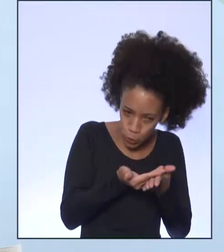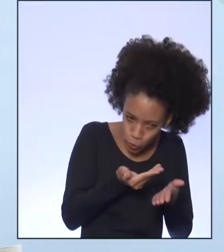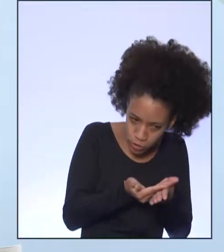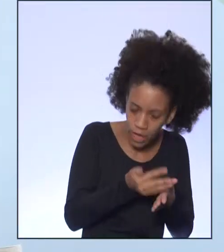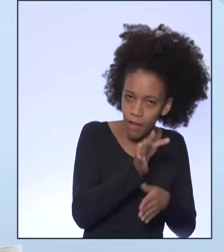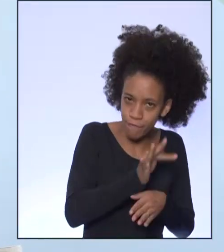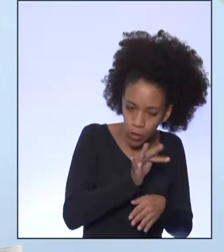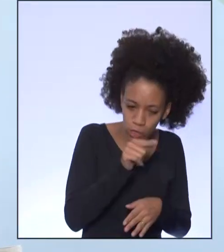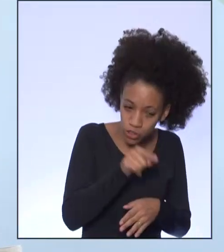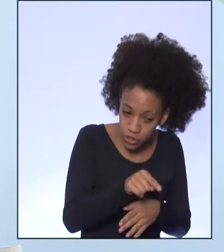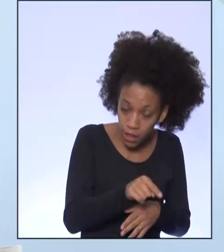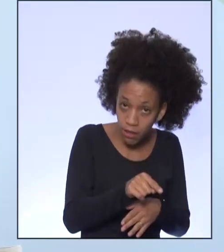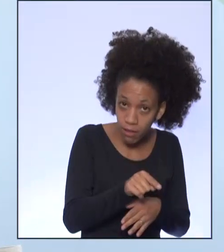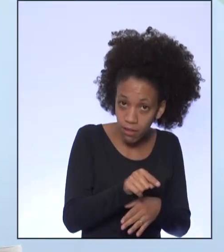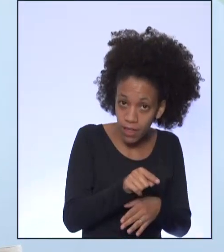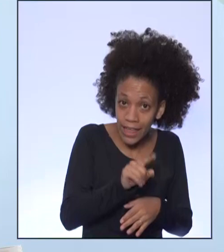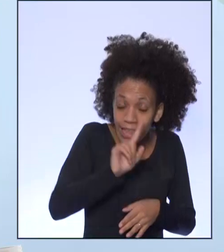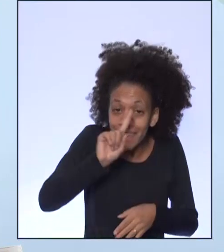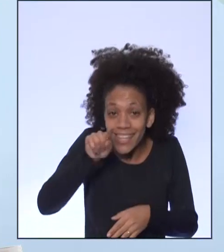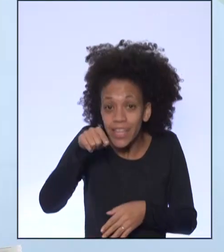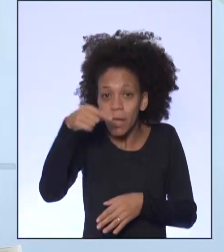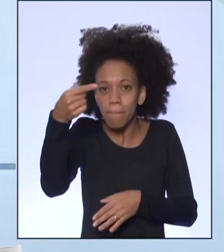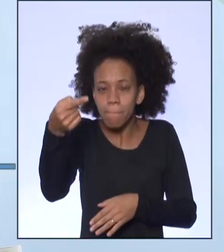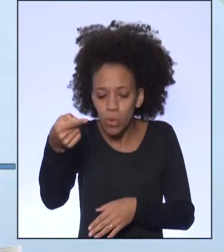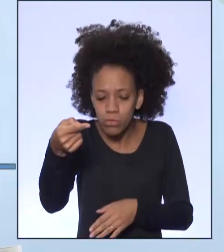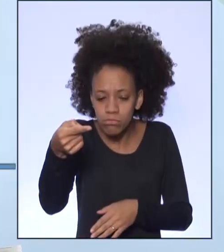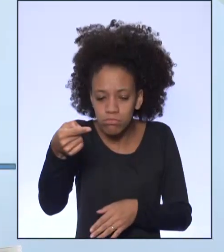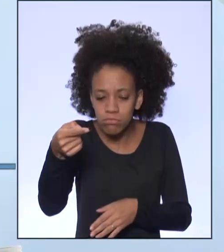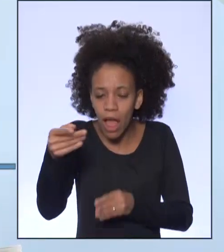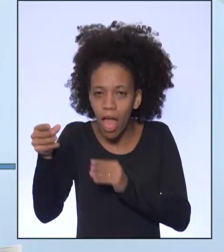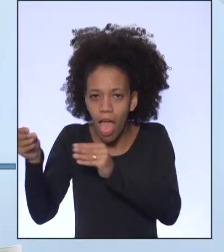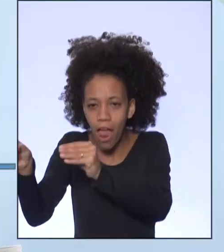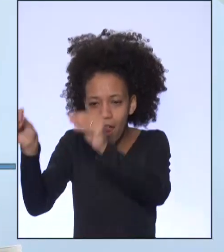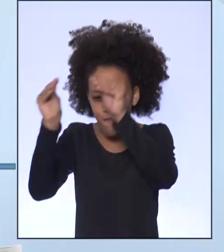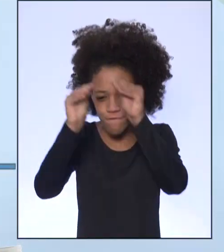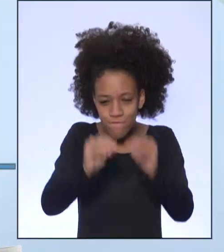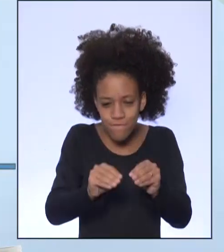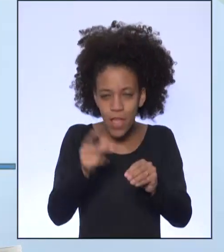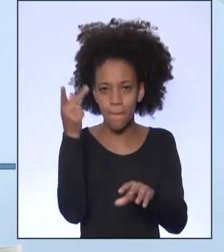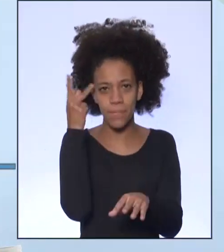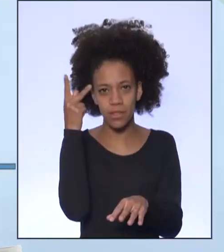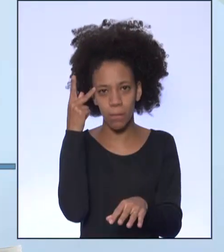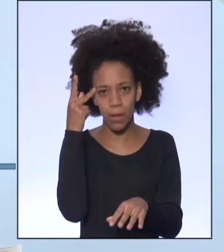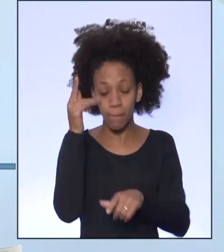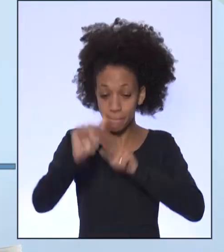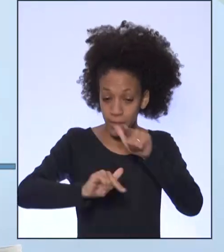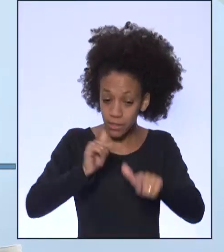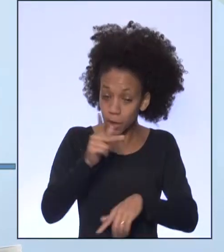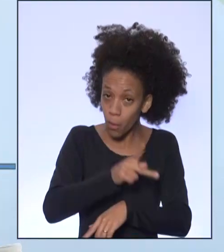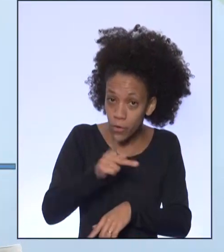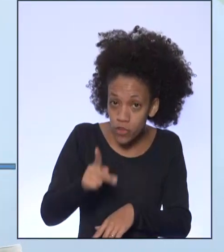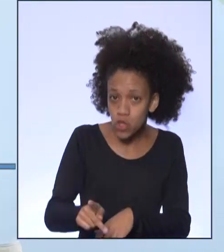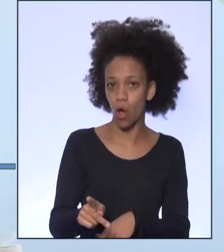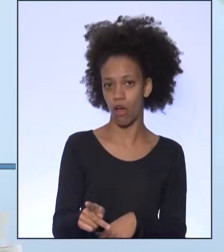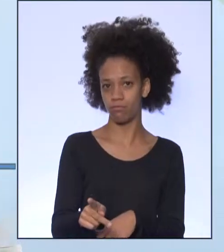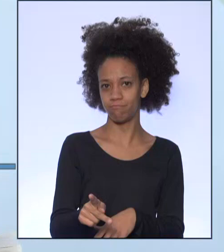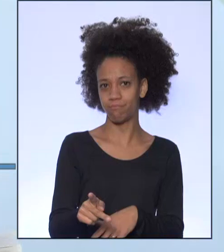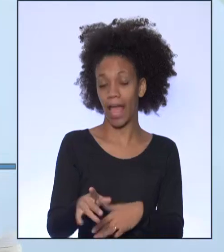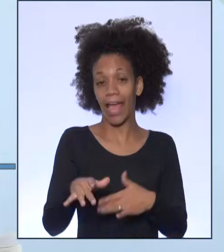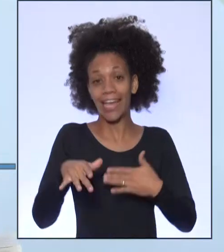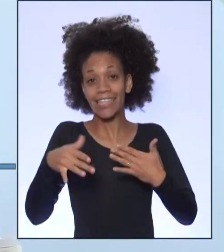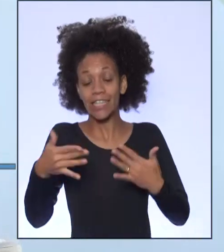depois eu vim para São Paulo para trabalhar aqui como professora de Geografia. Então, dentro da minha história,